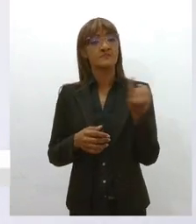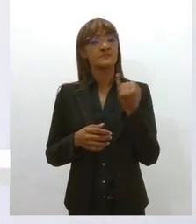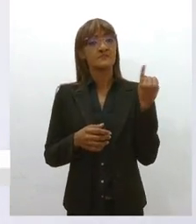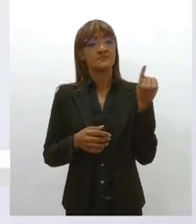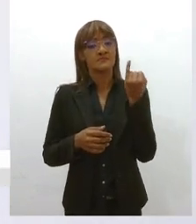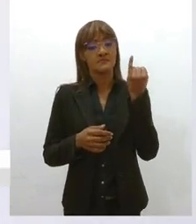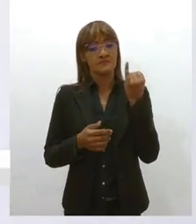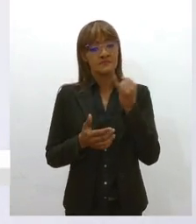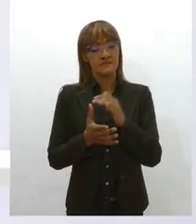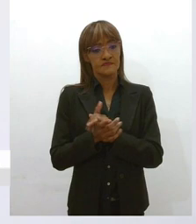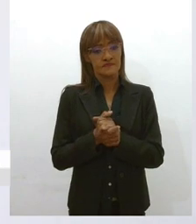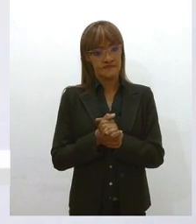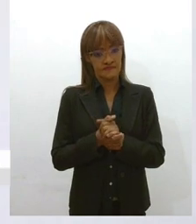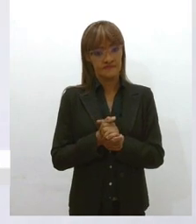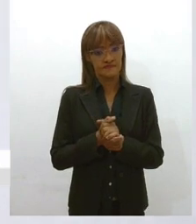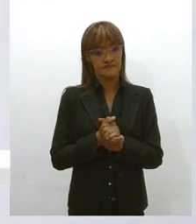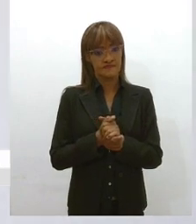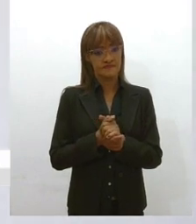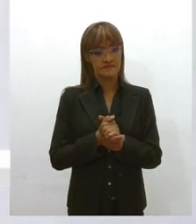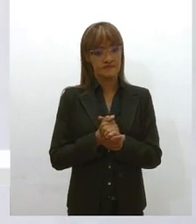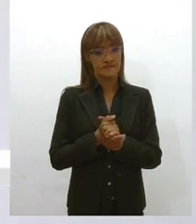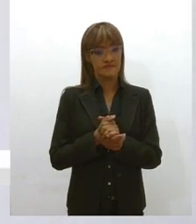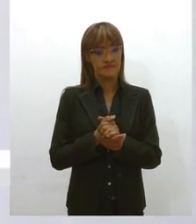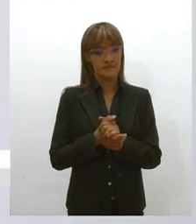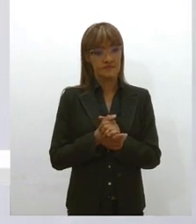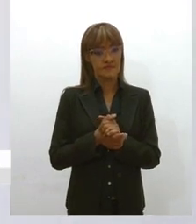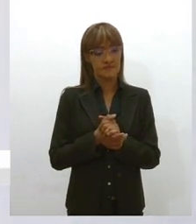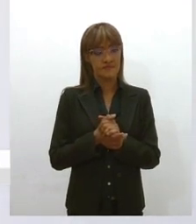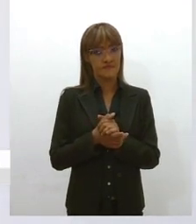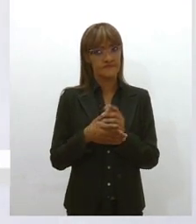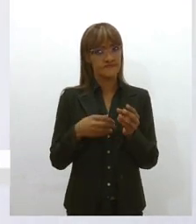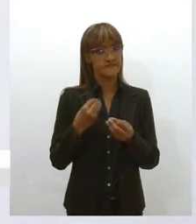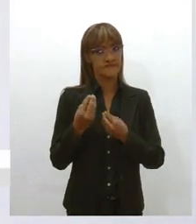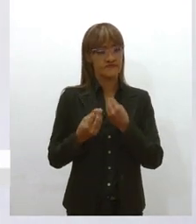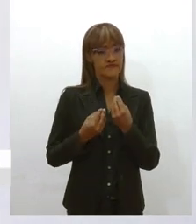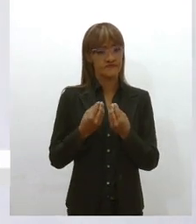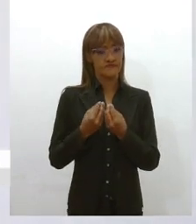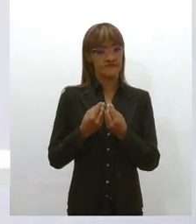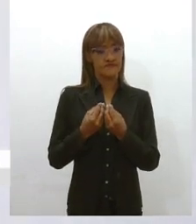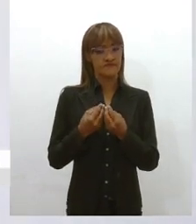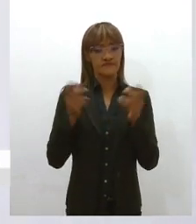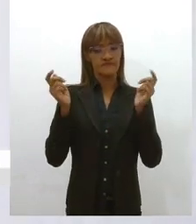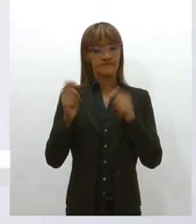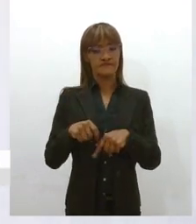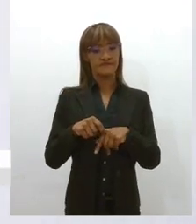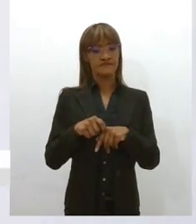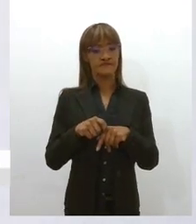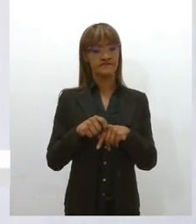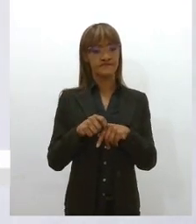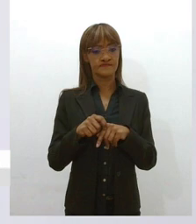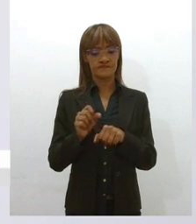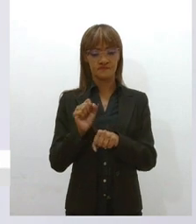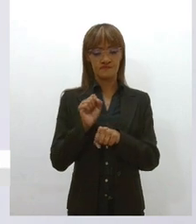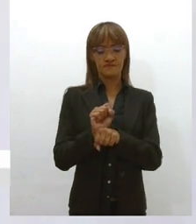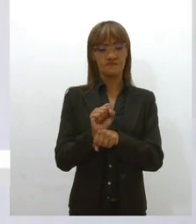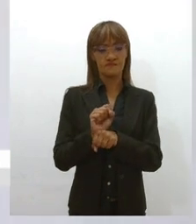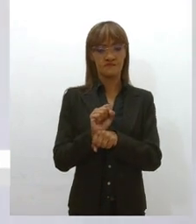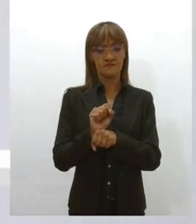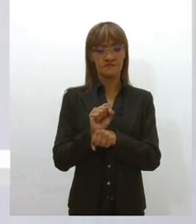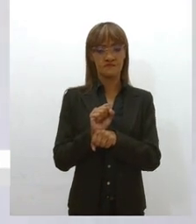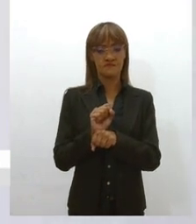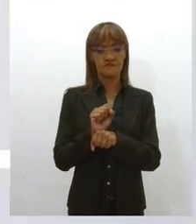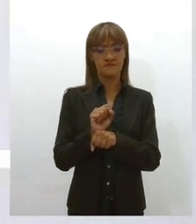para, eu diria assim, frear, né, o avanço da barbárie, no sentido de